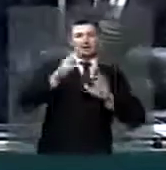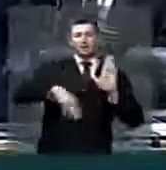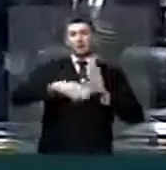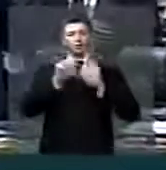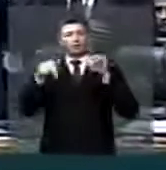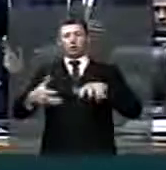Congresso, enfim.